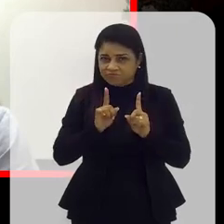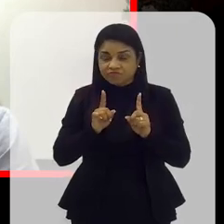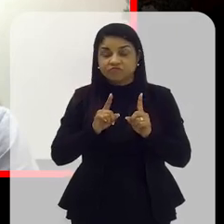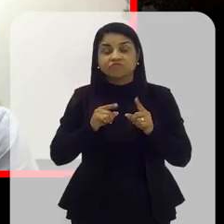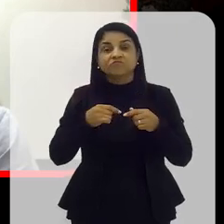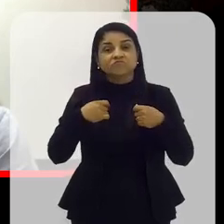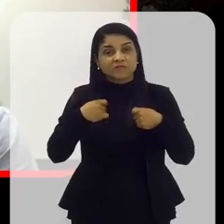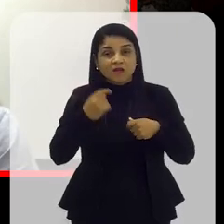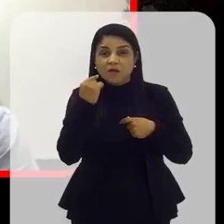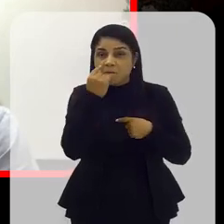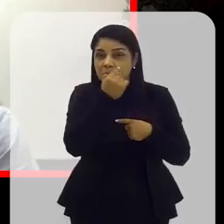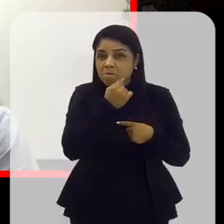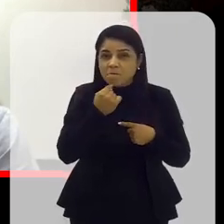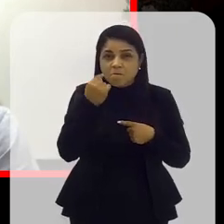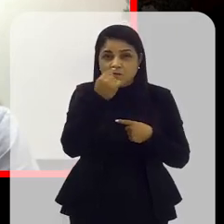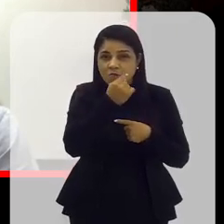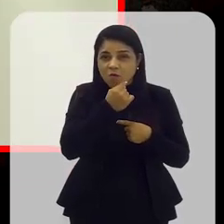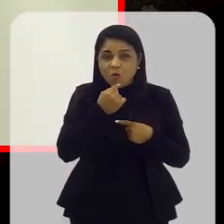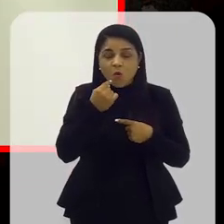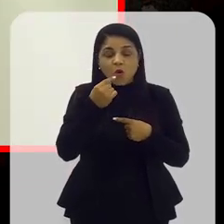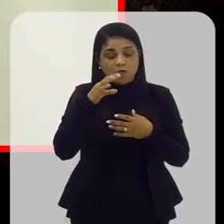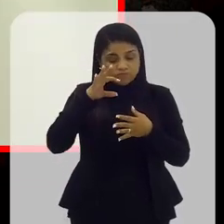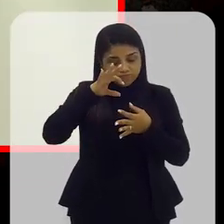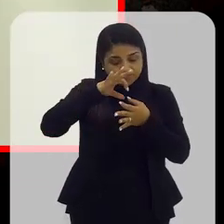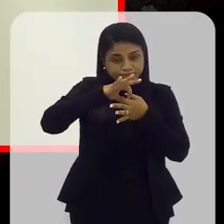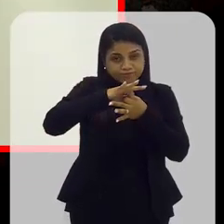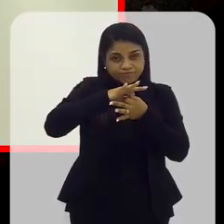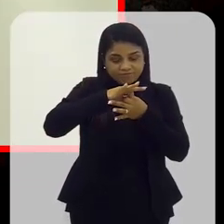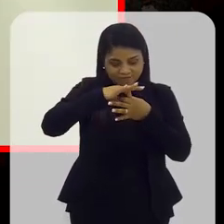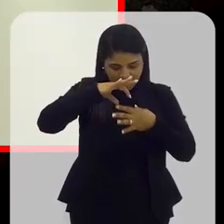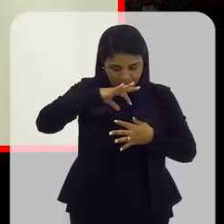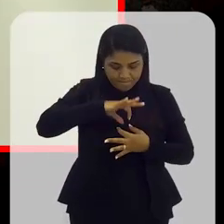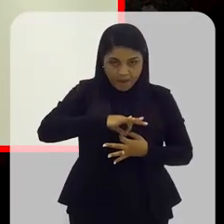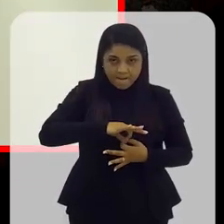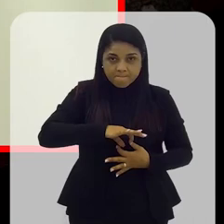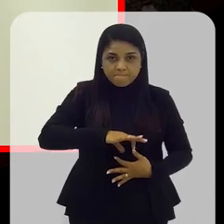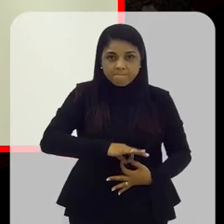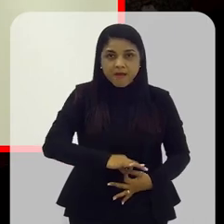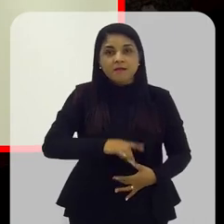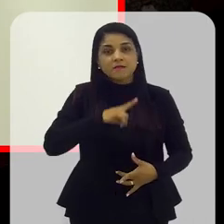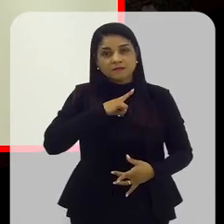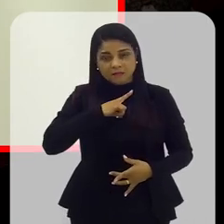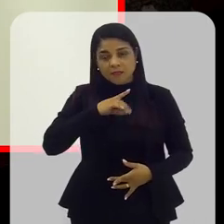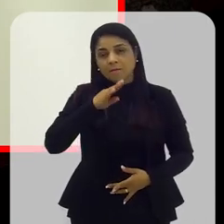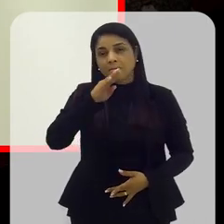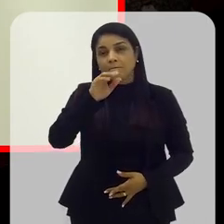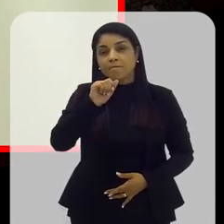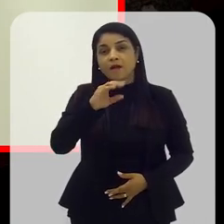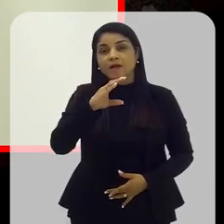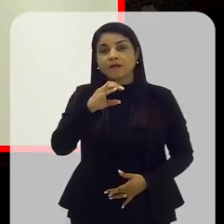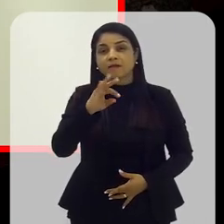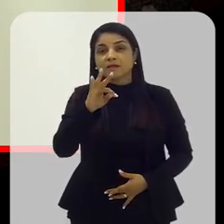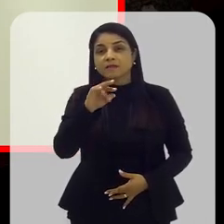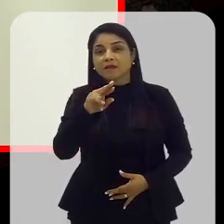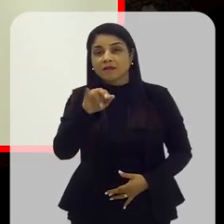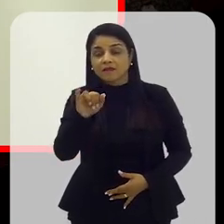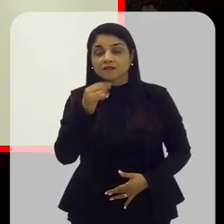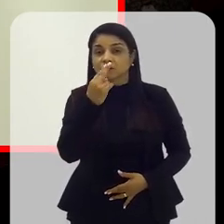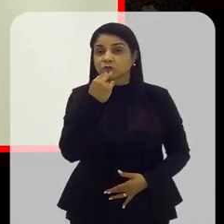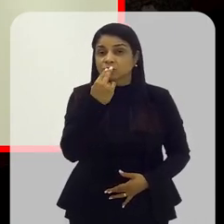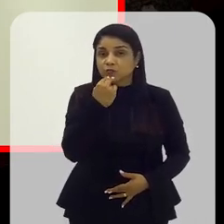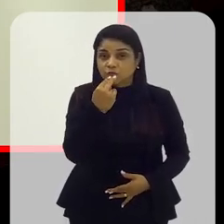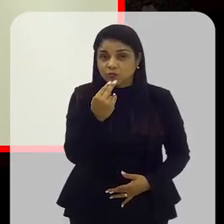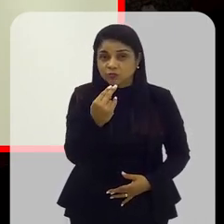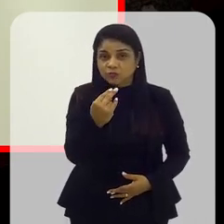é uma boca, é uma cavidade que se comunica com o meio externo e é onde tem presença de bactérias, né? E a